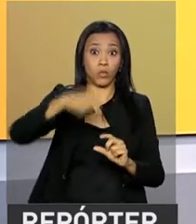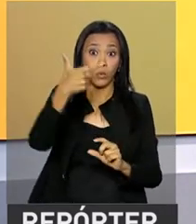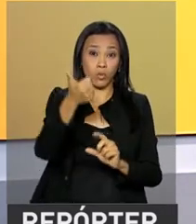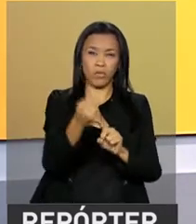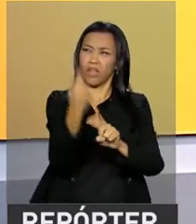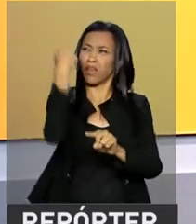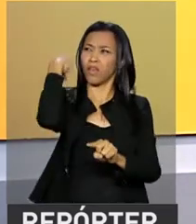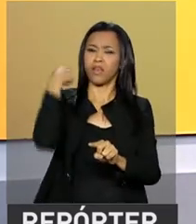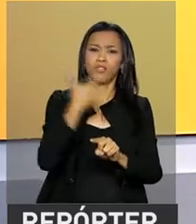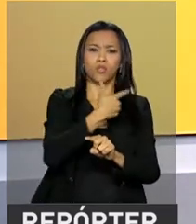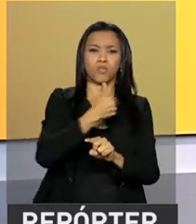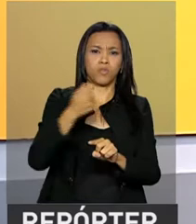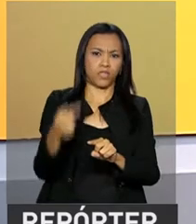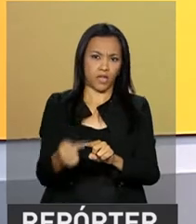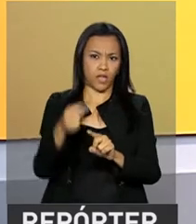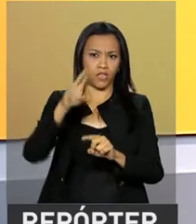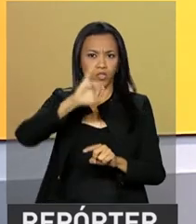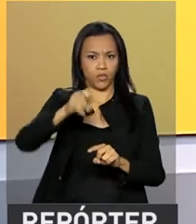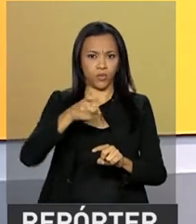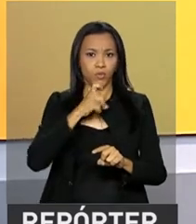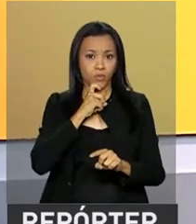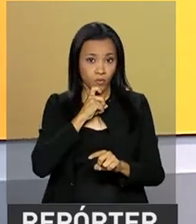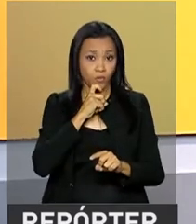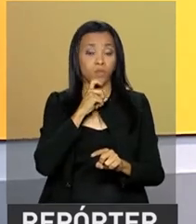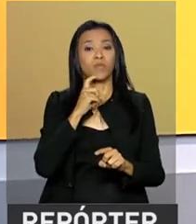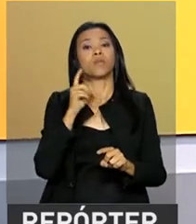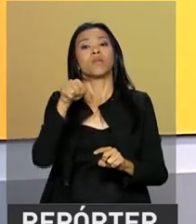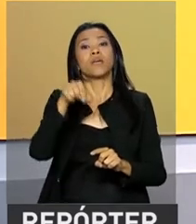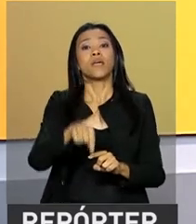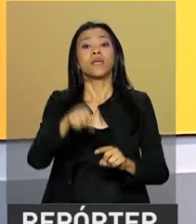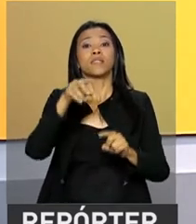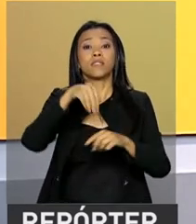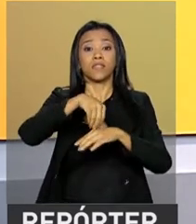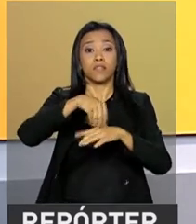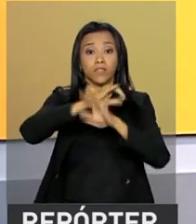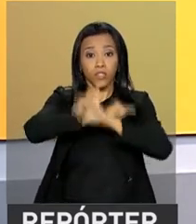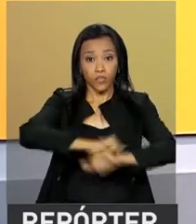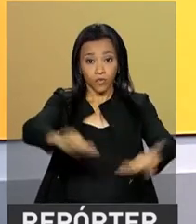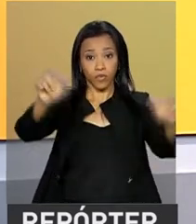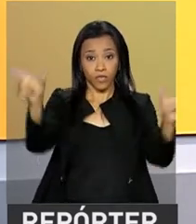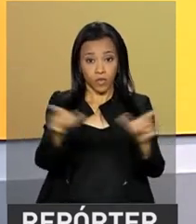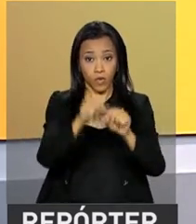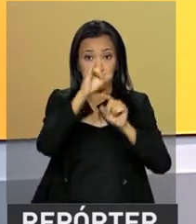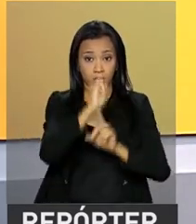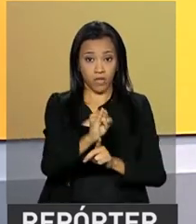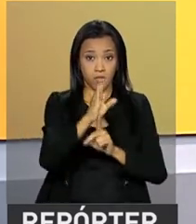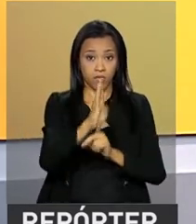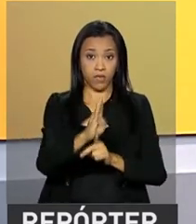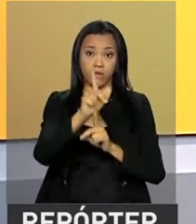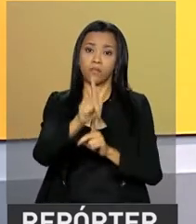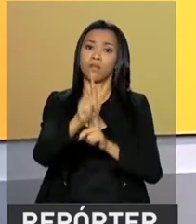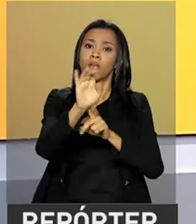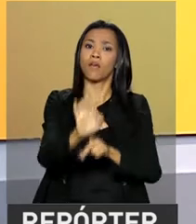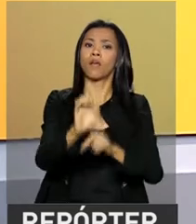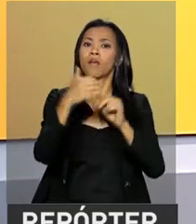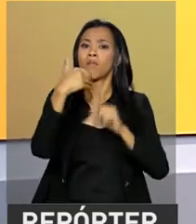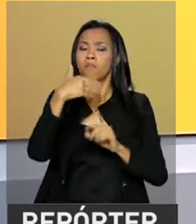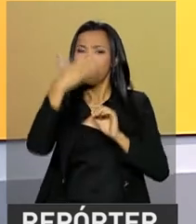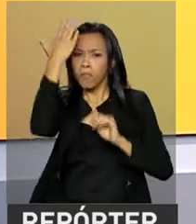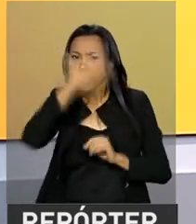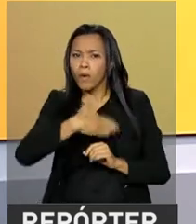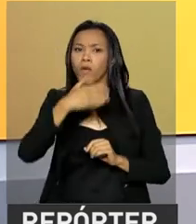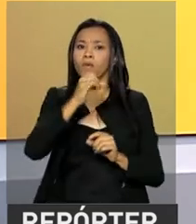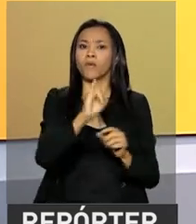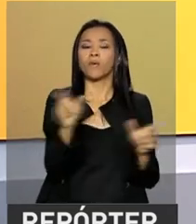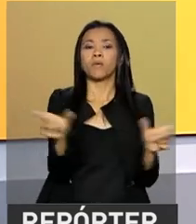julho de 2007. O dado divulgado hoje pelo Instituto Brasileiro de Geografia e Estatística, IBGE, mostra que o IPCA